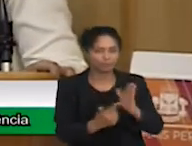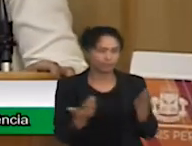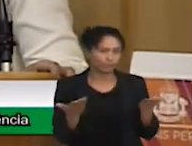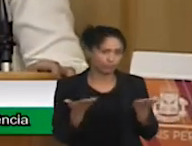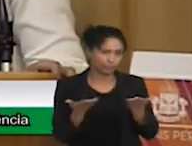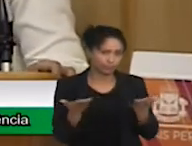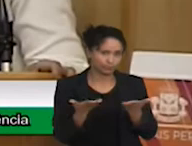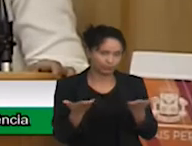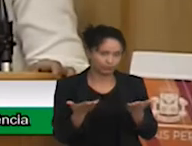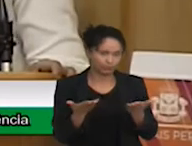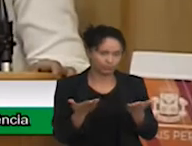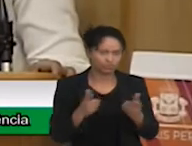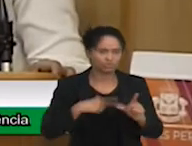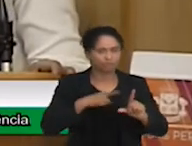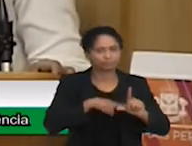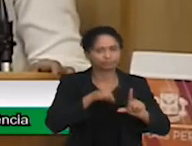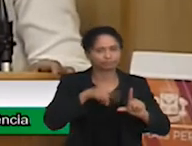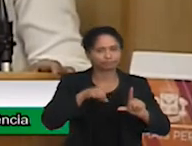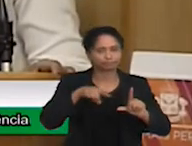números, alguns dados.